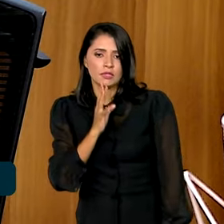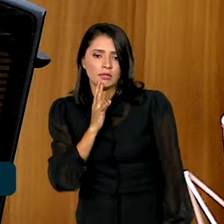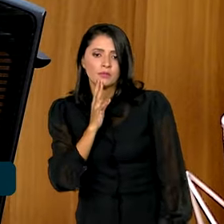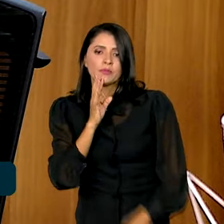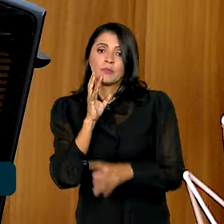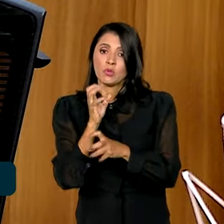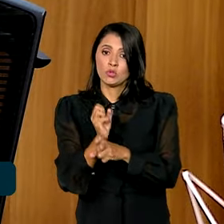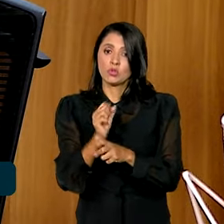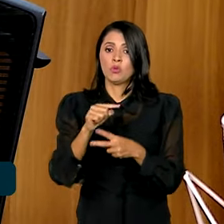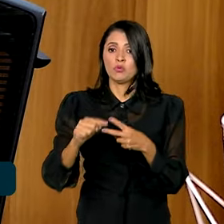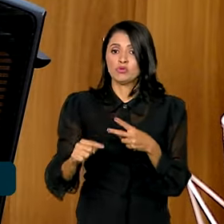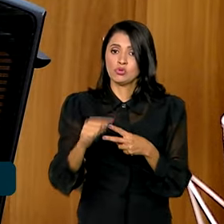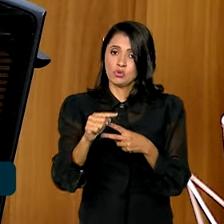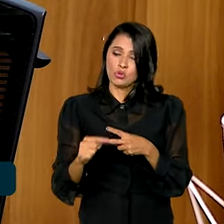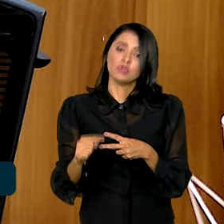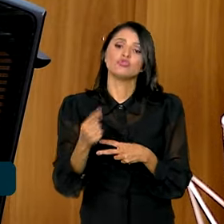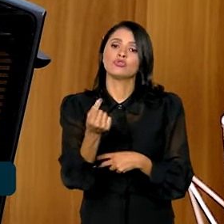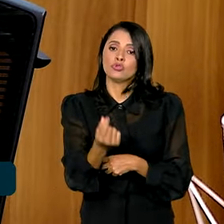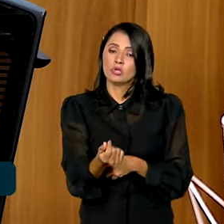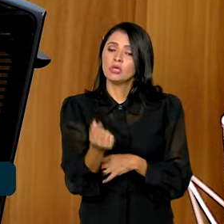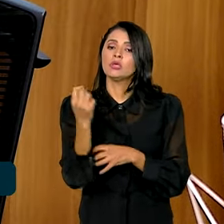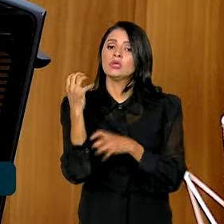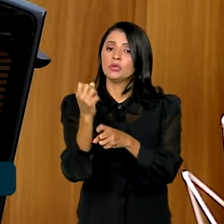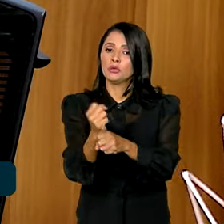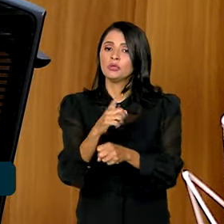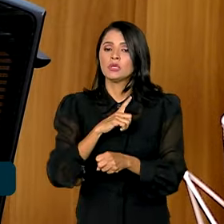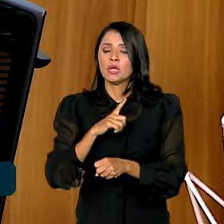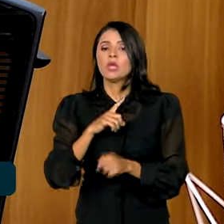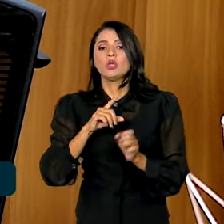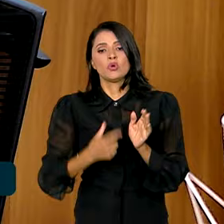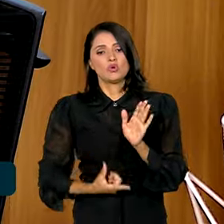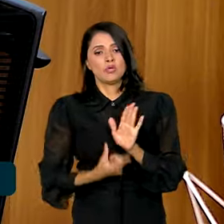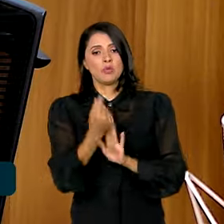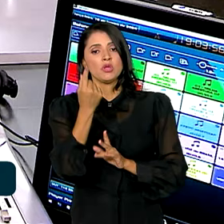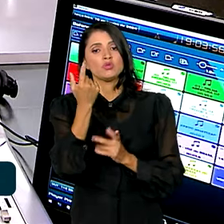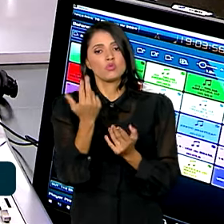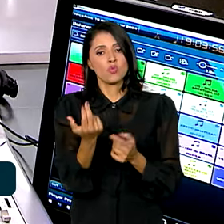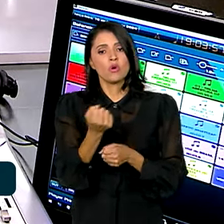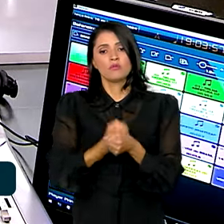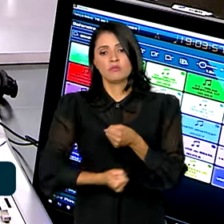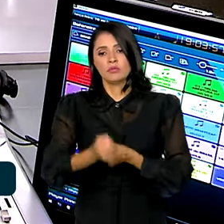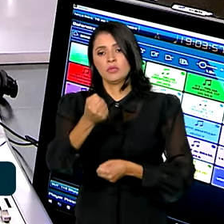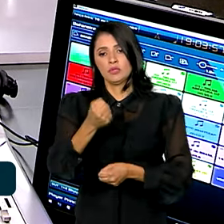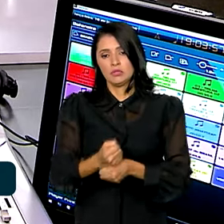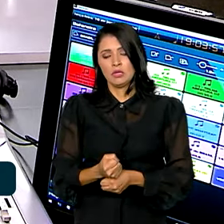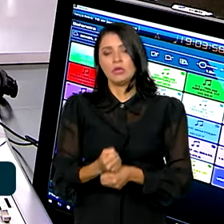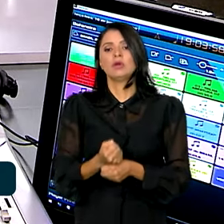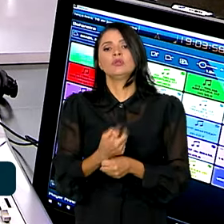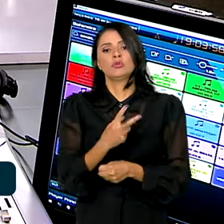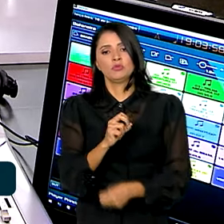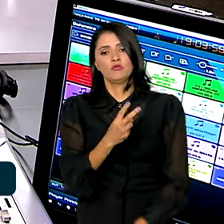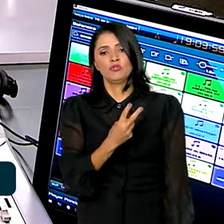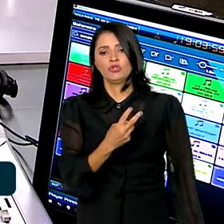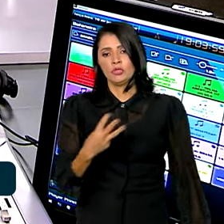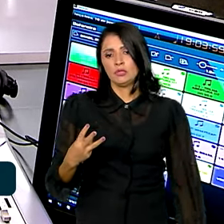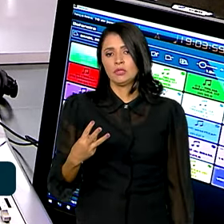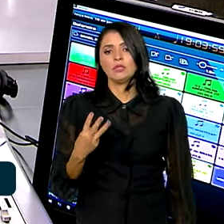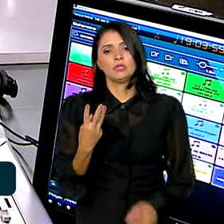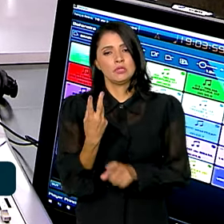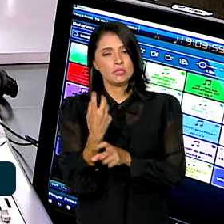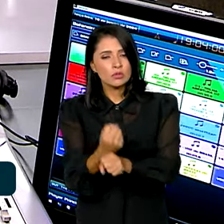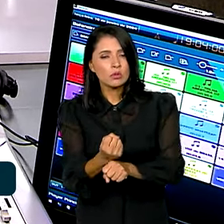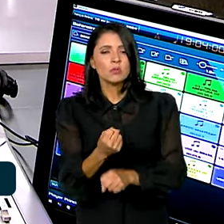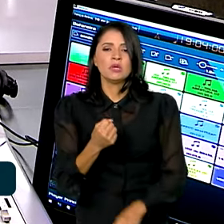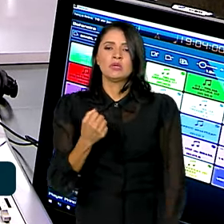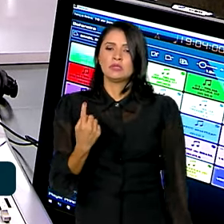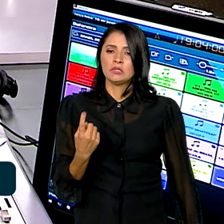Somando os dois valores, nós temos um orçamento igual ao do ano passado, ou do ano de 2023, um orçamento em torno de R